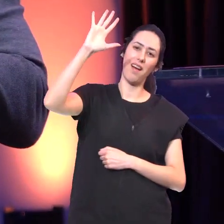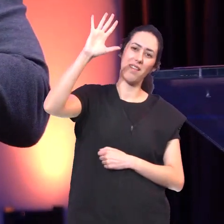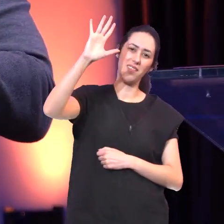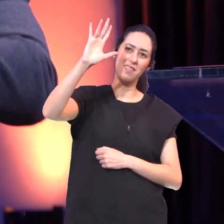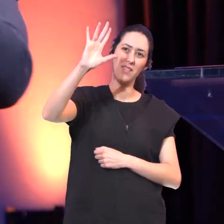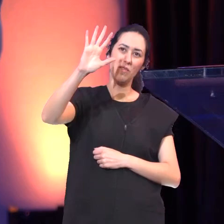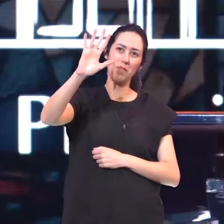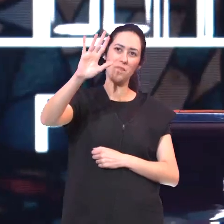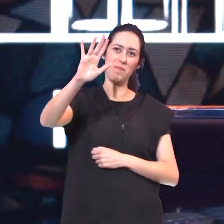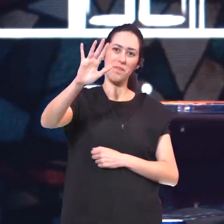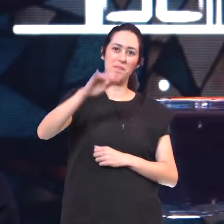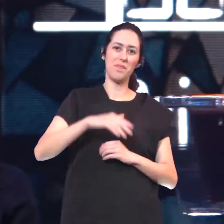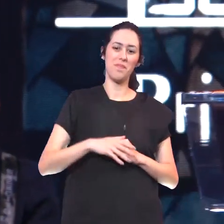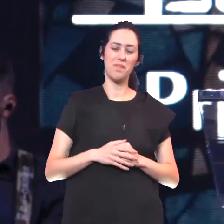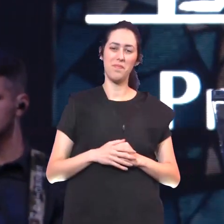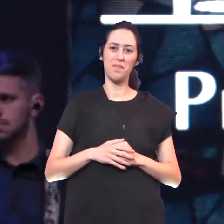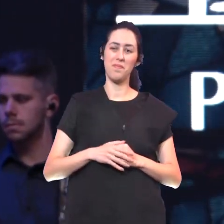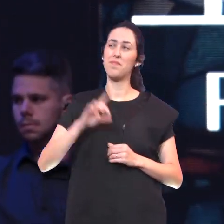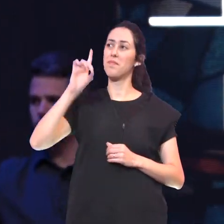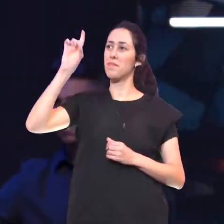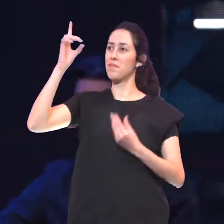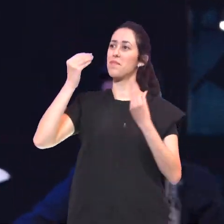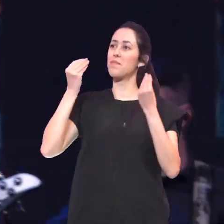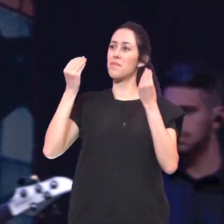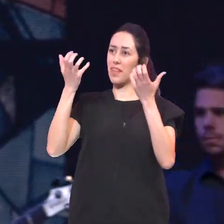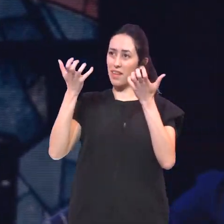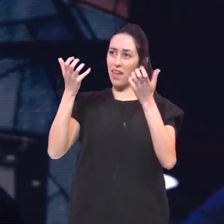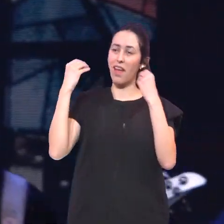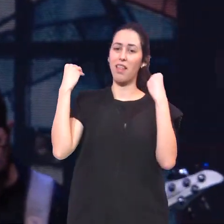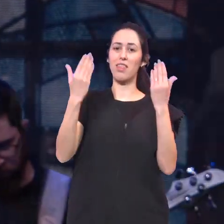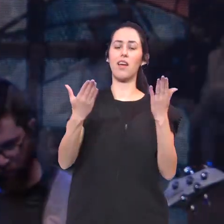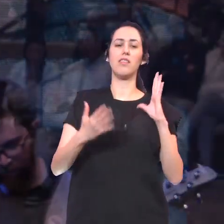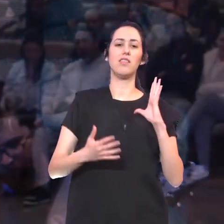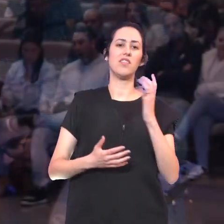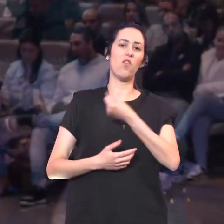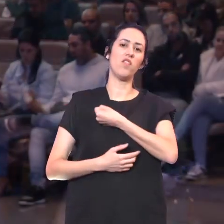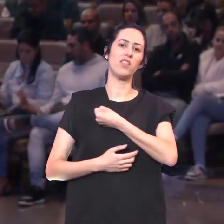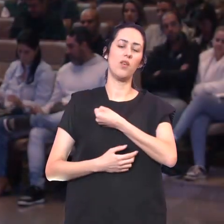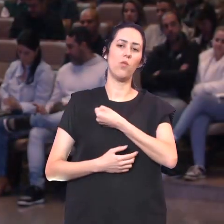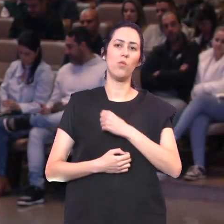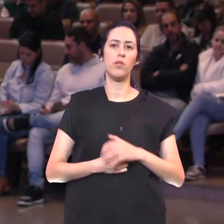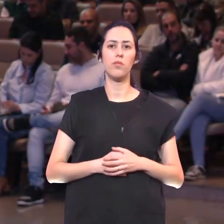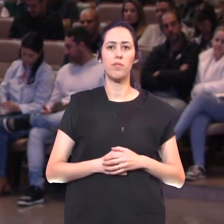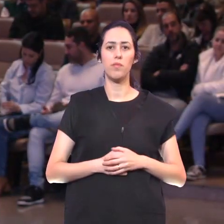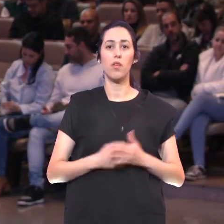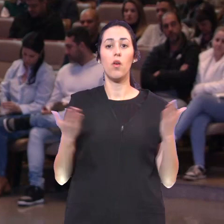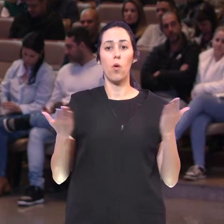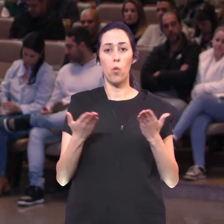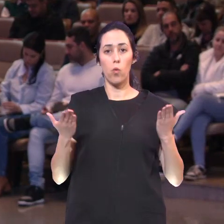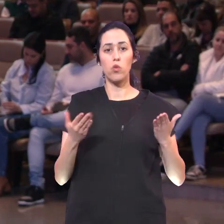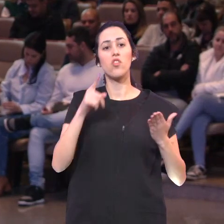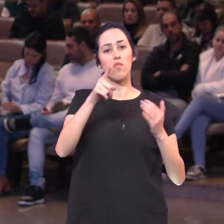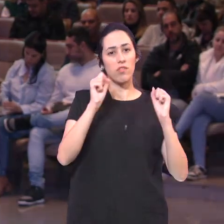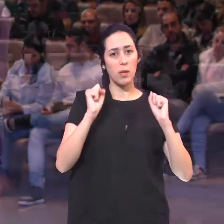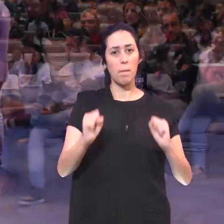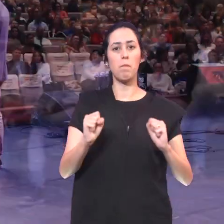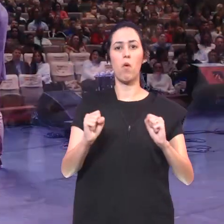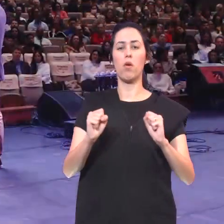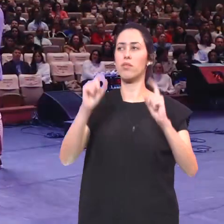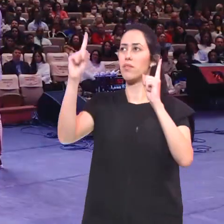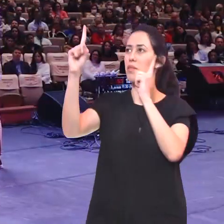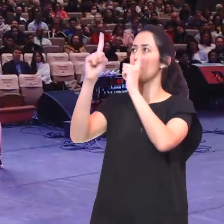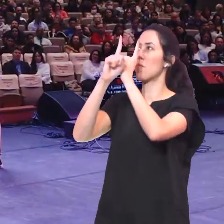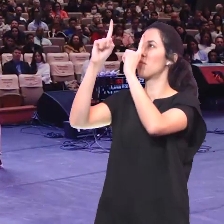A porta da salvação Está aberta Hoje você pode Encontrar aqui No Senhor